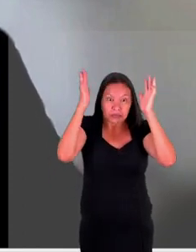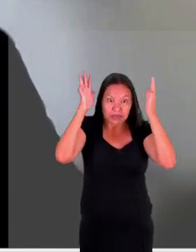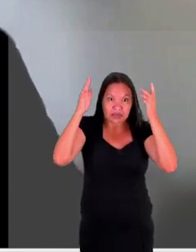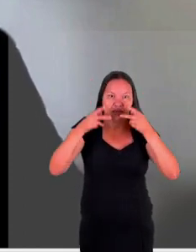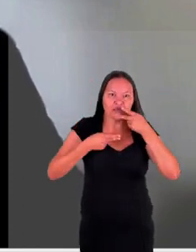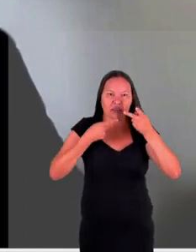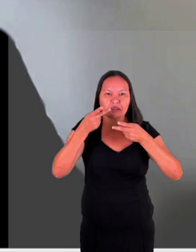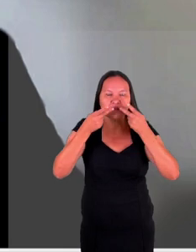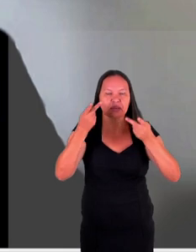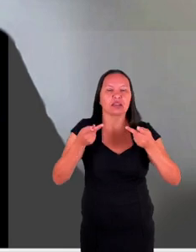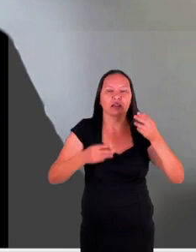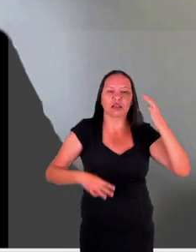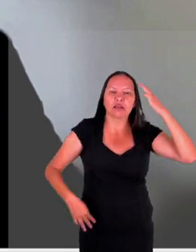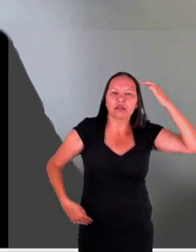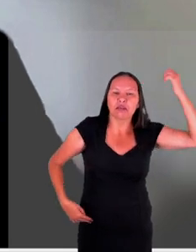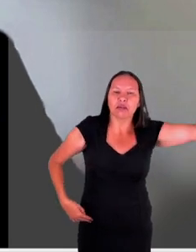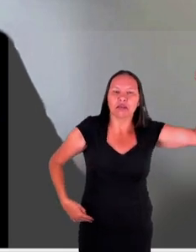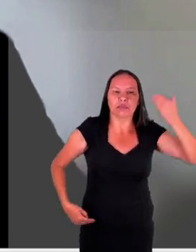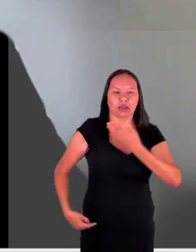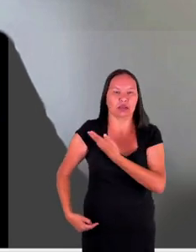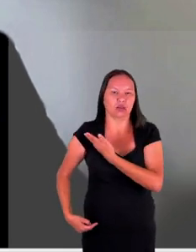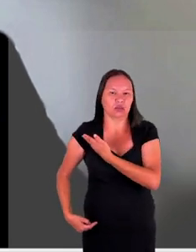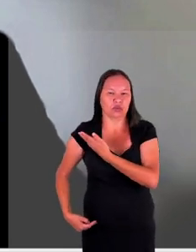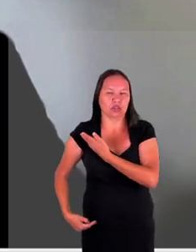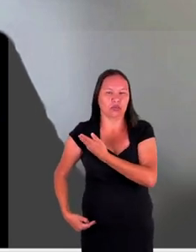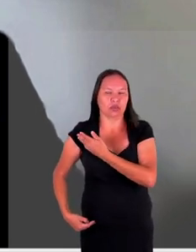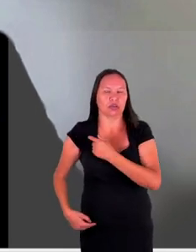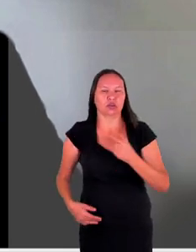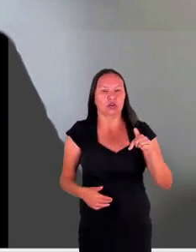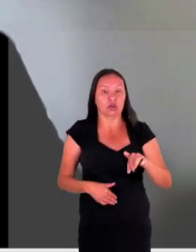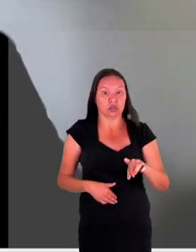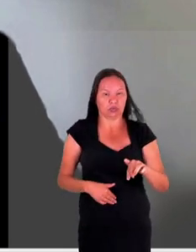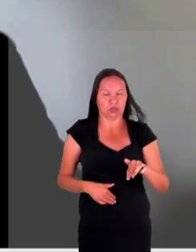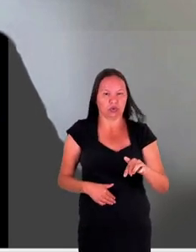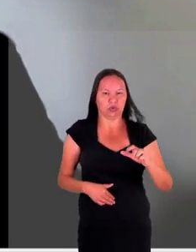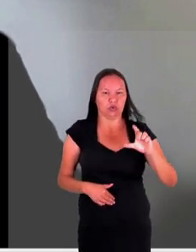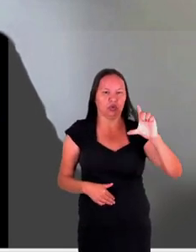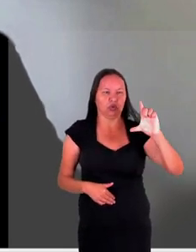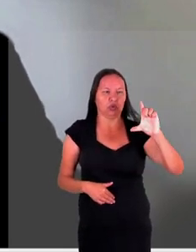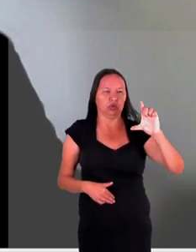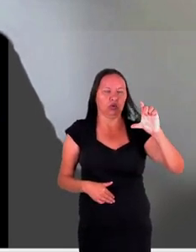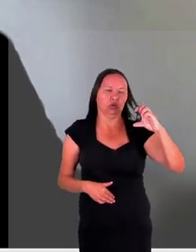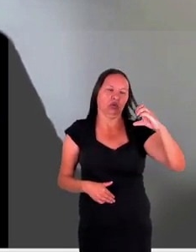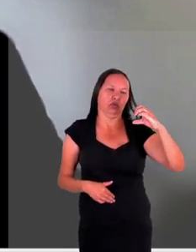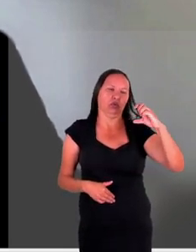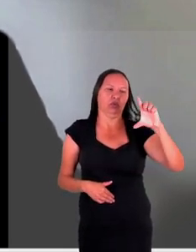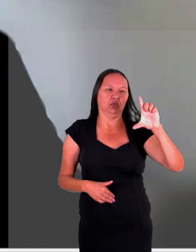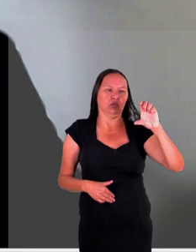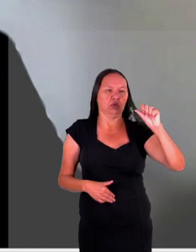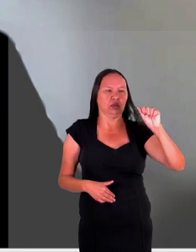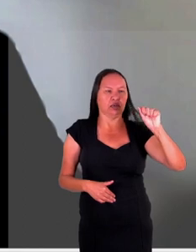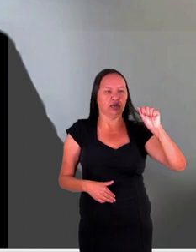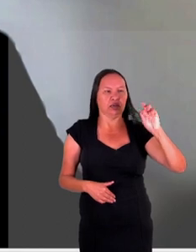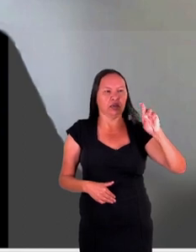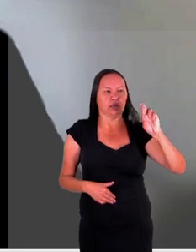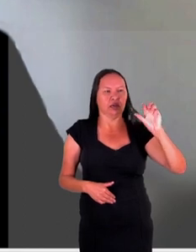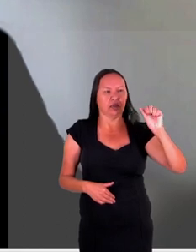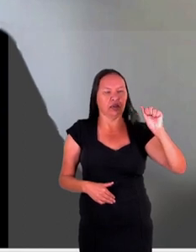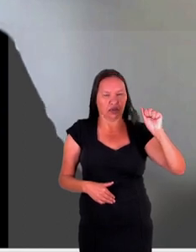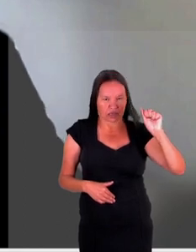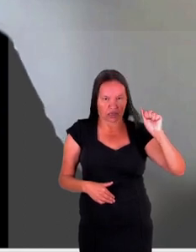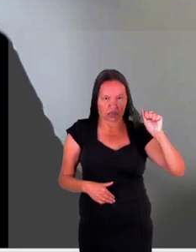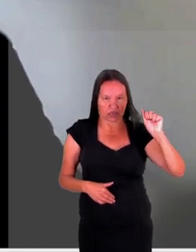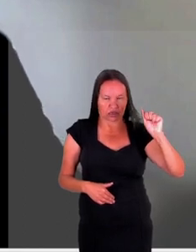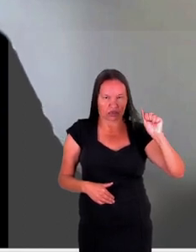lembrar que aos colegas esse ponto relevante da fala da Clara emendada pelo Vladimir de que na